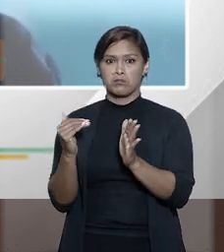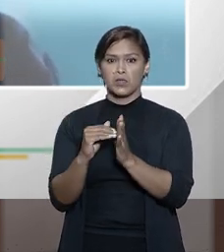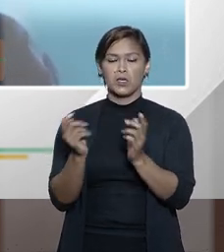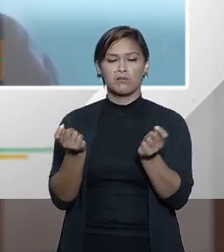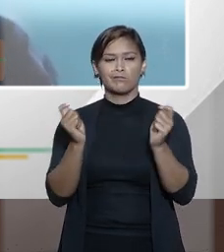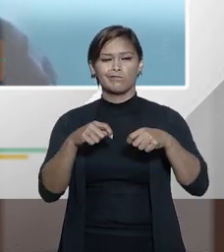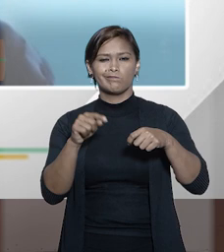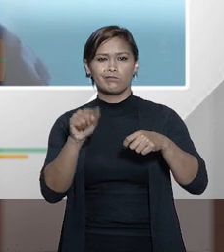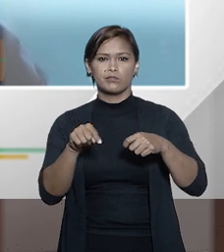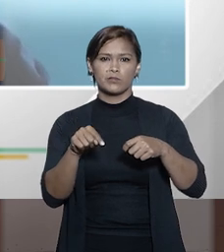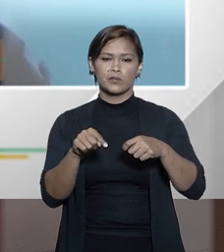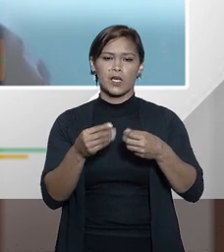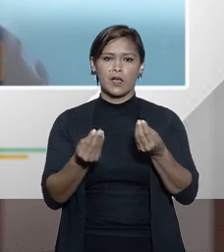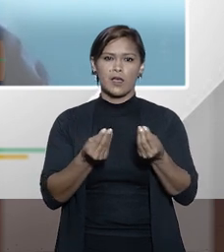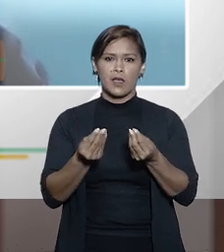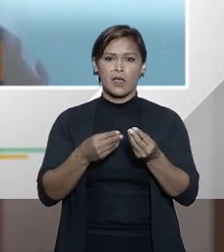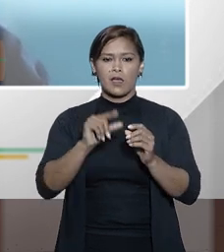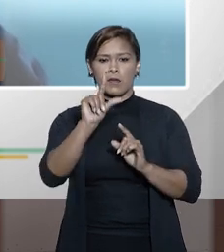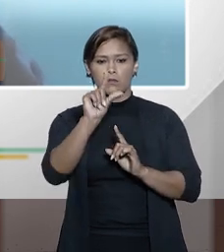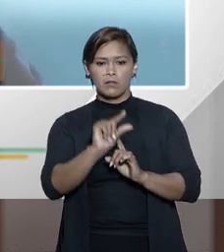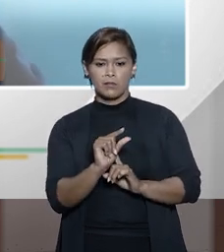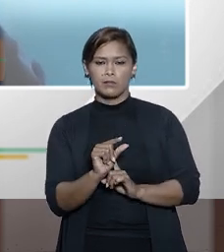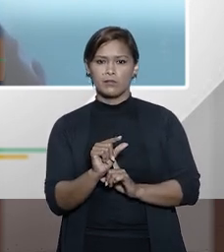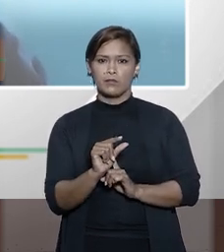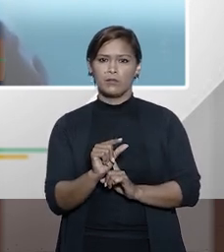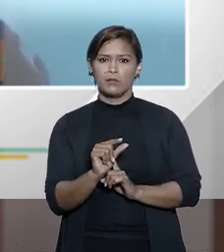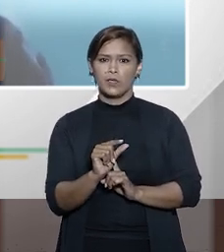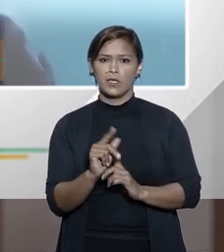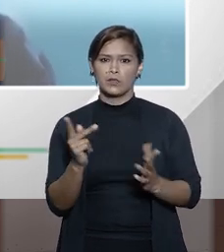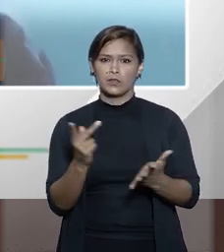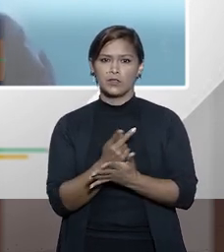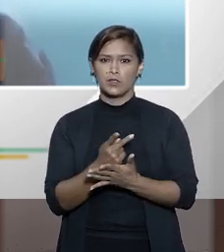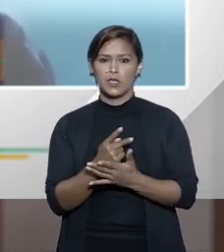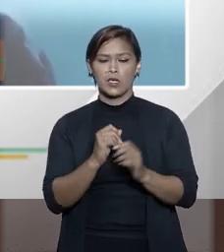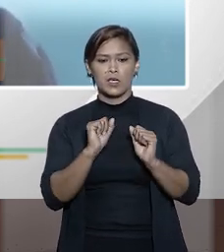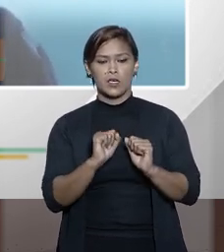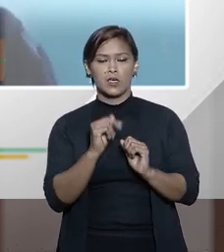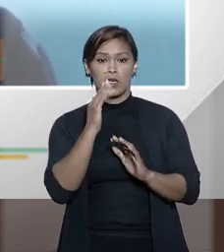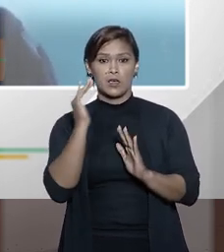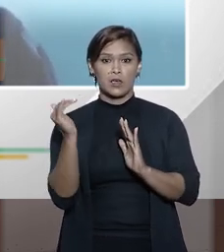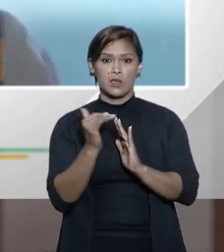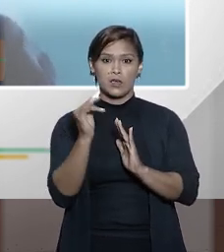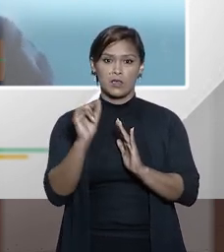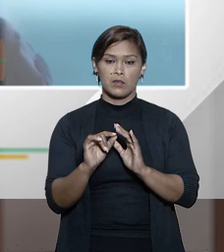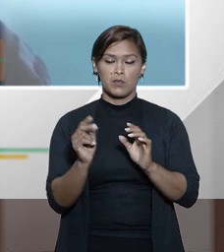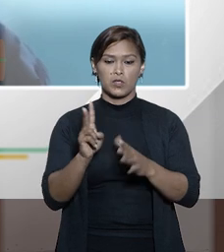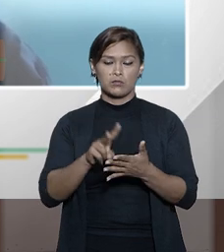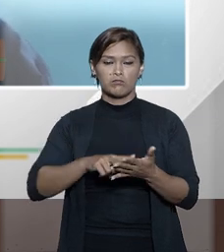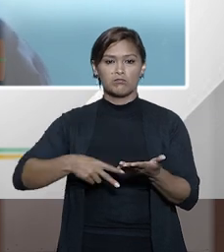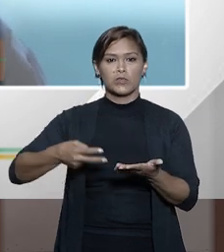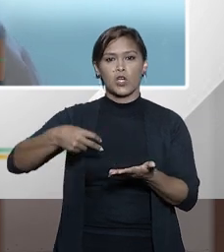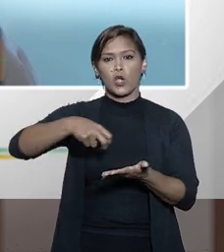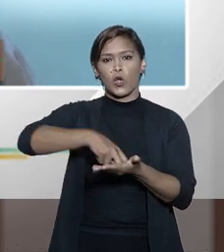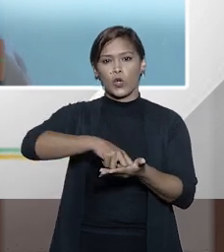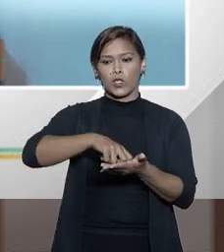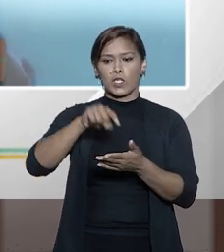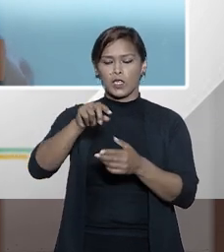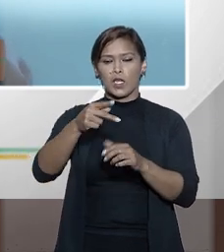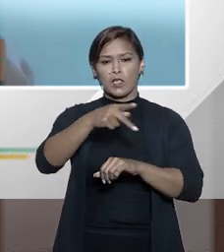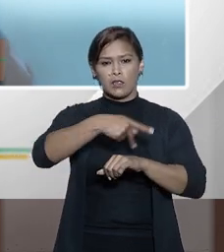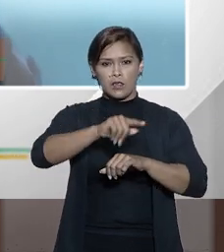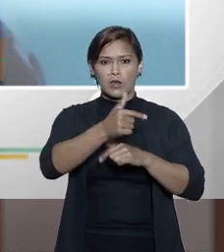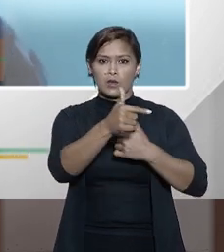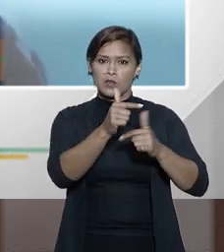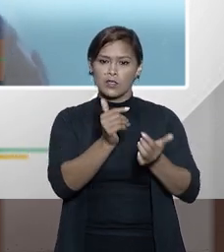hipótese menos corriqueira o sujeito pode ser condenado no exterior e